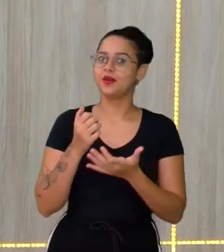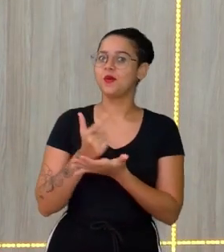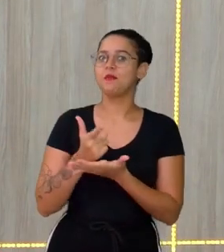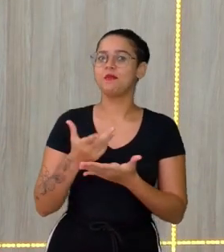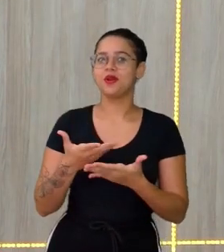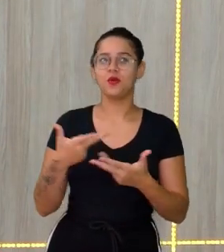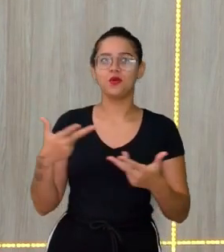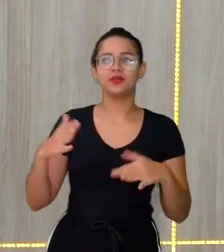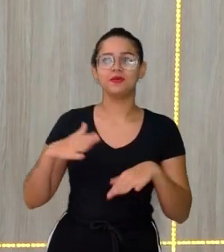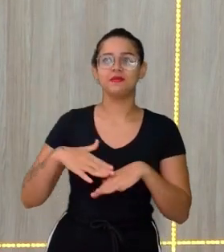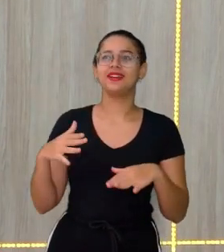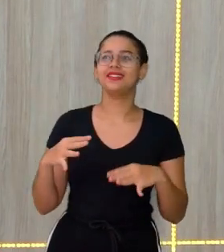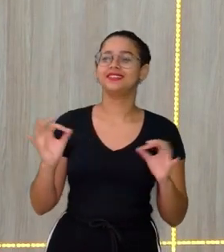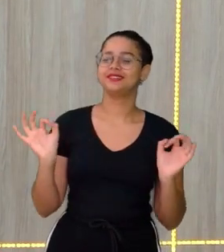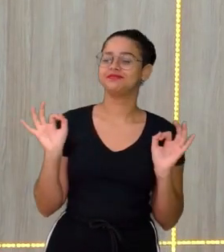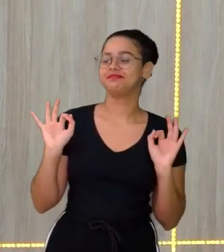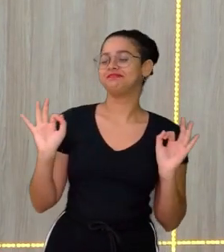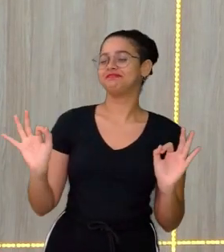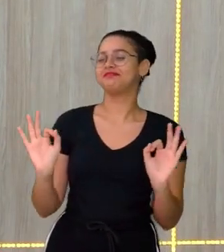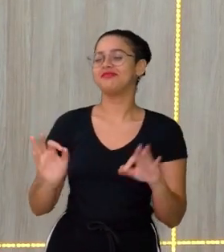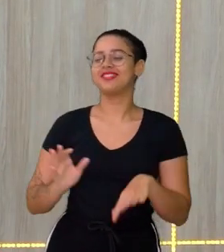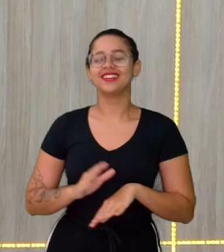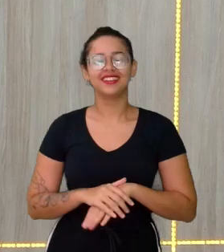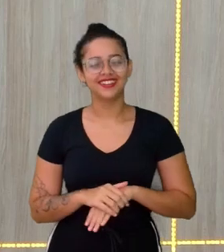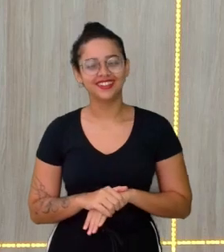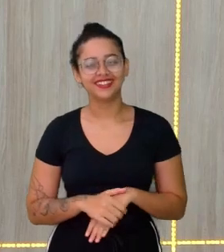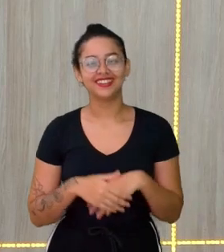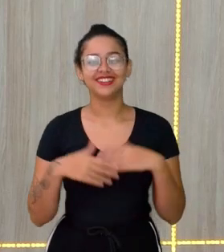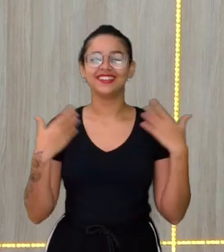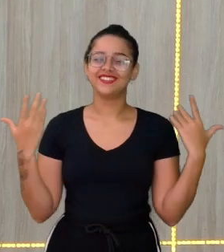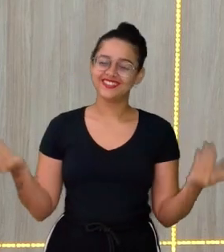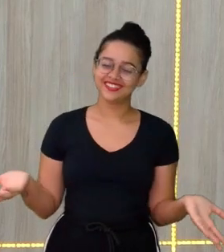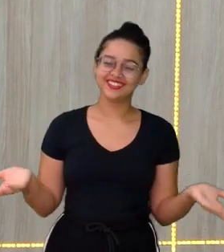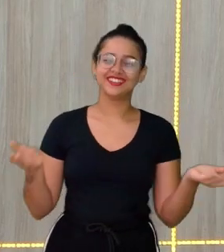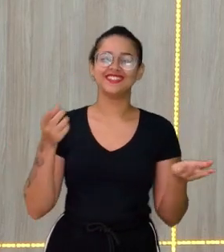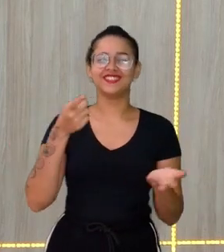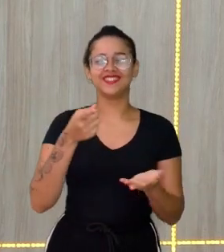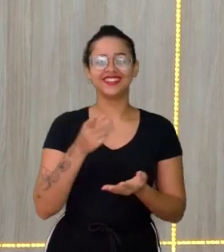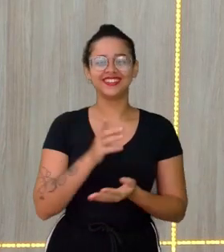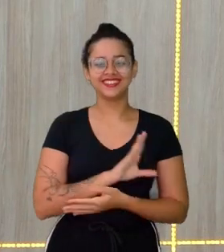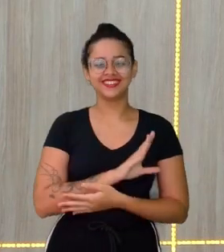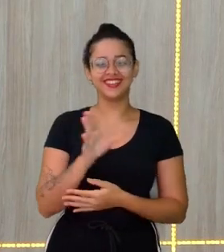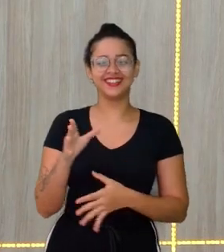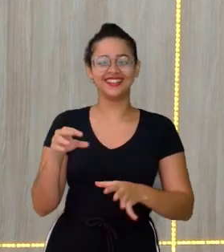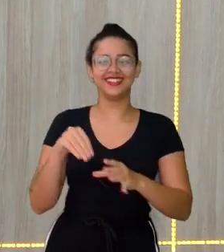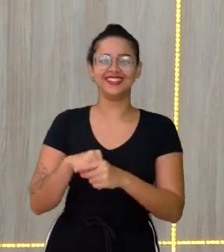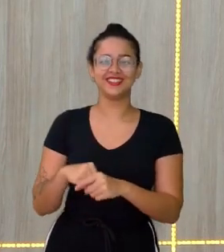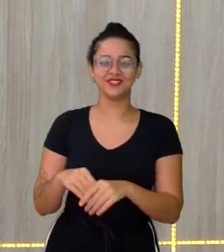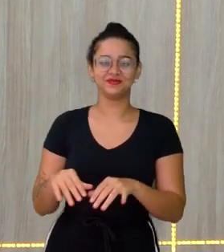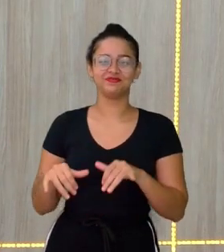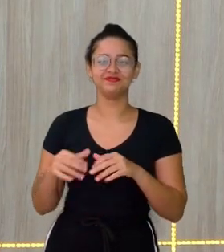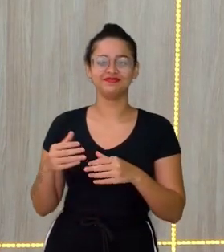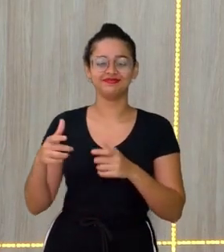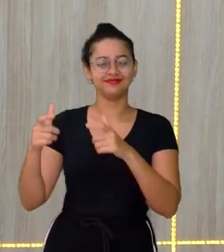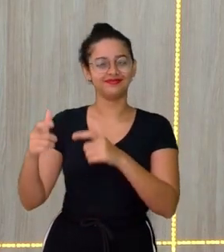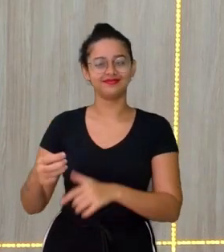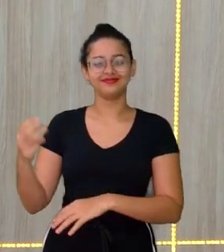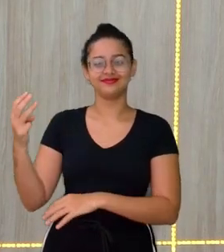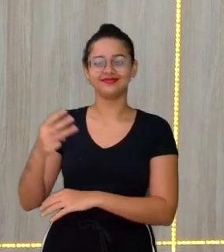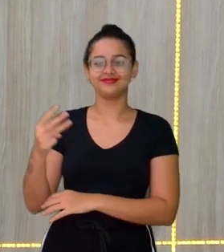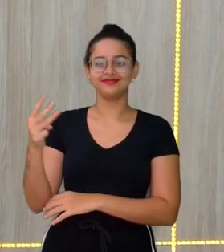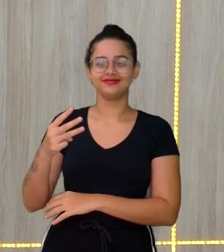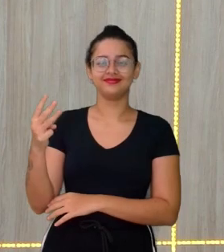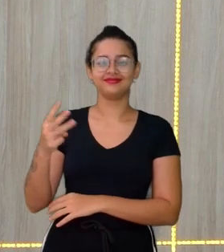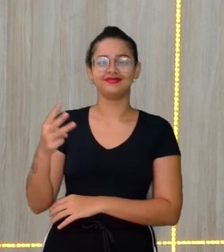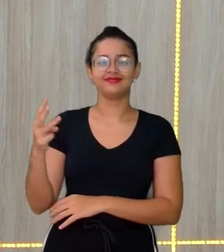Rebuscado Negócio mais original Enfim Você estava ali Dentro Do setor Tessiário Da